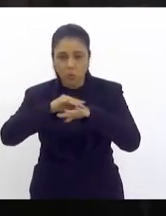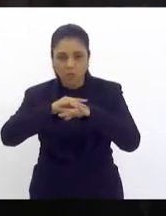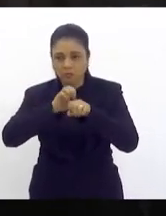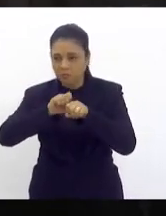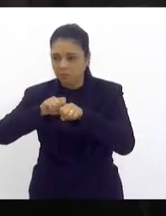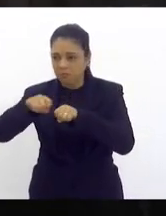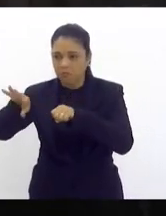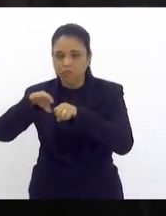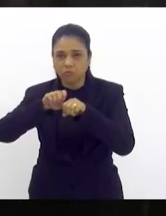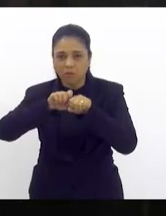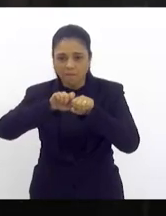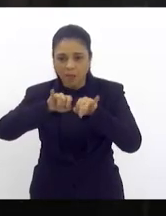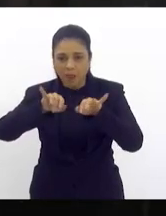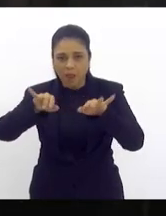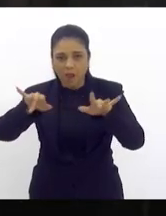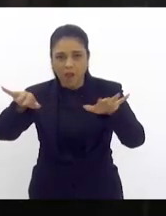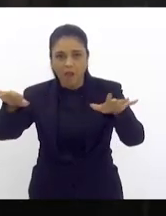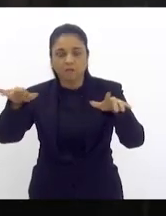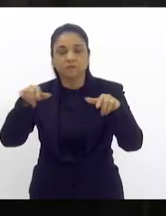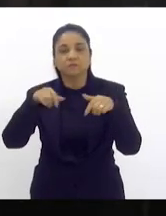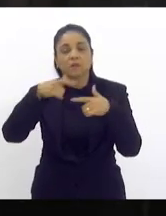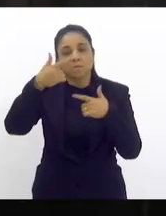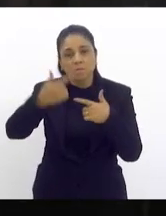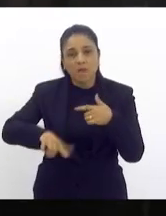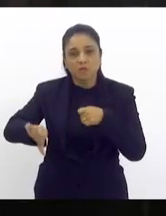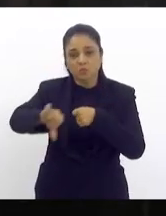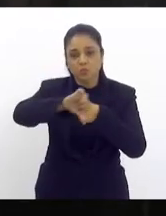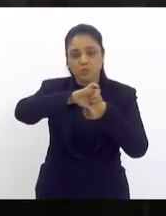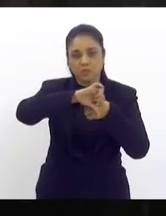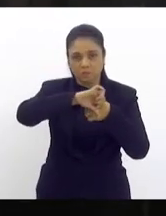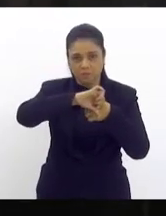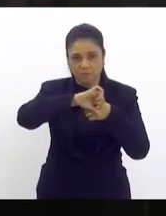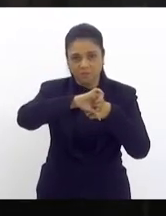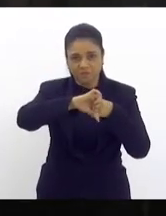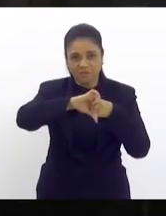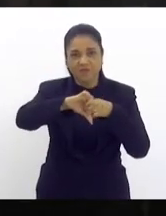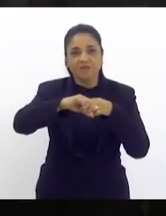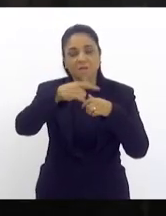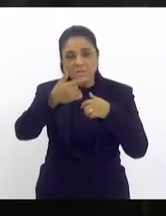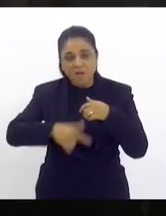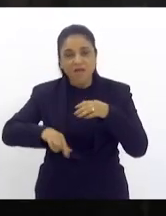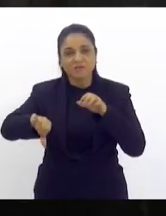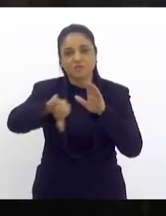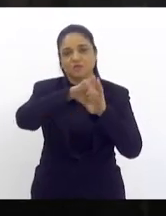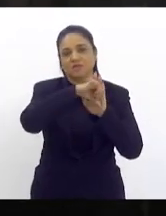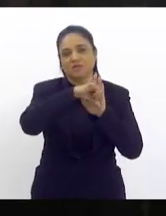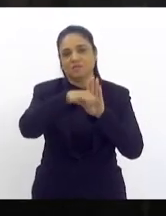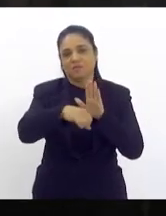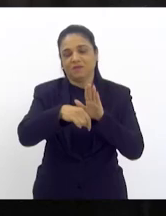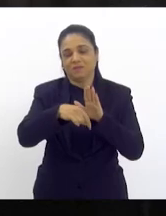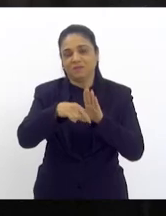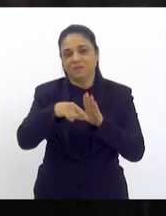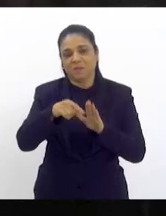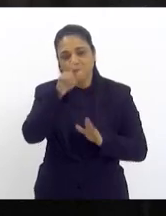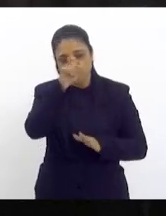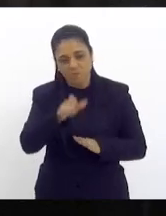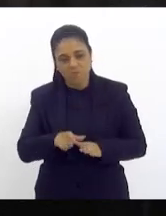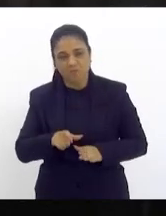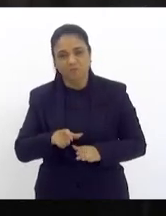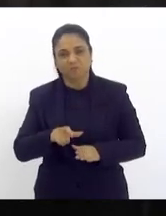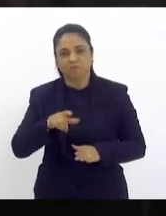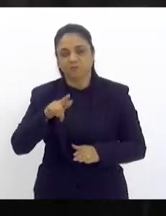agora mais um crime feito por esse genocida que é o do